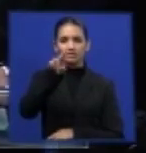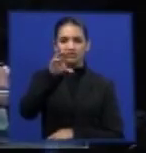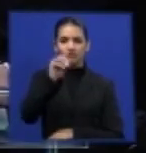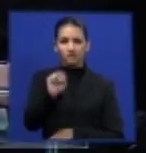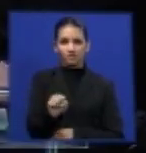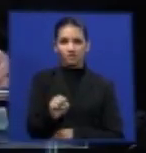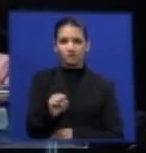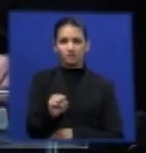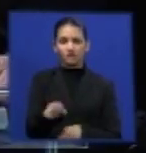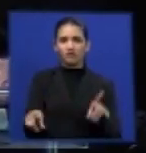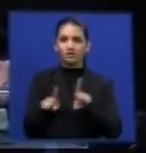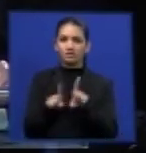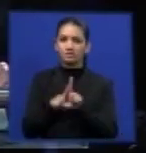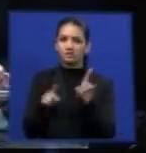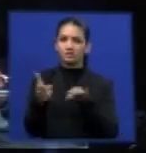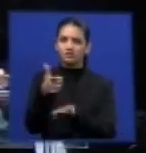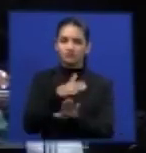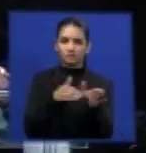senhoras e senhores